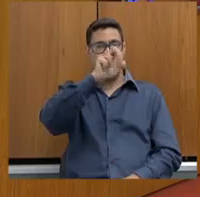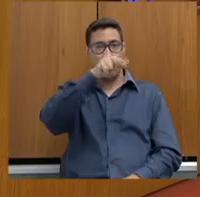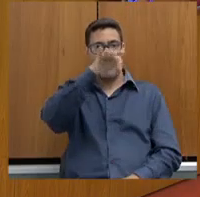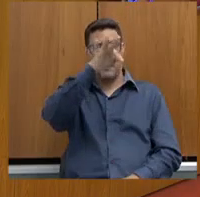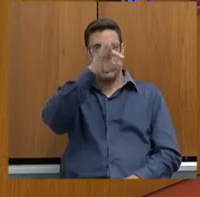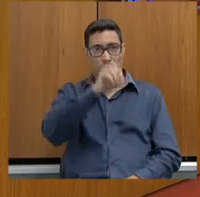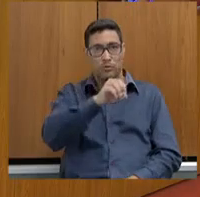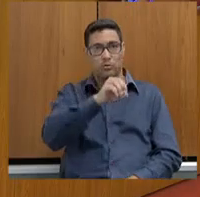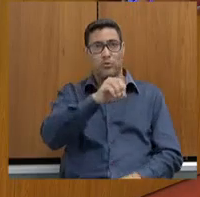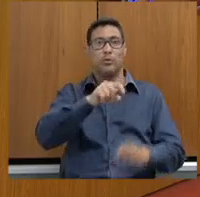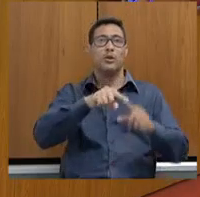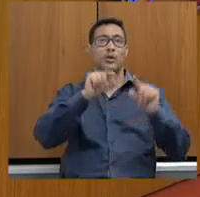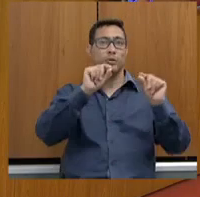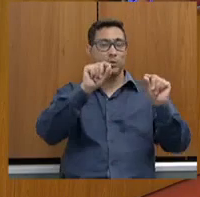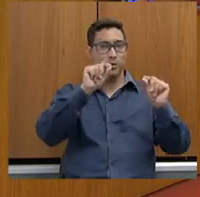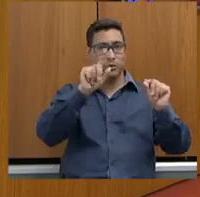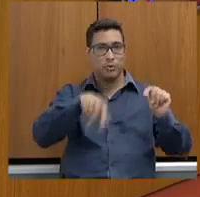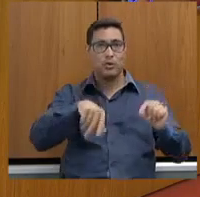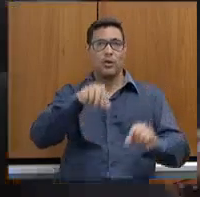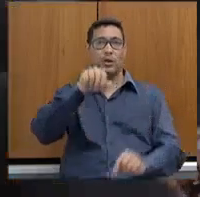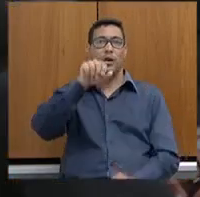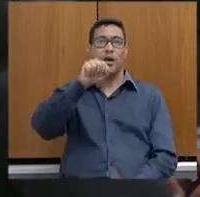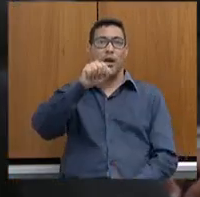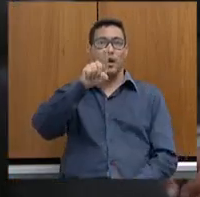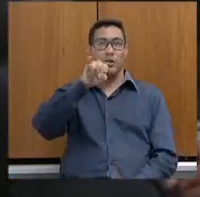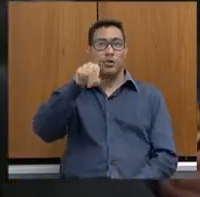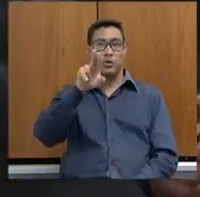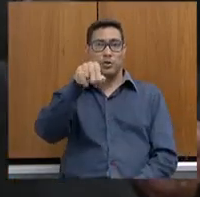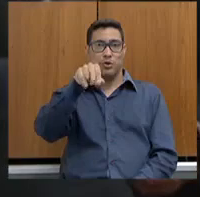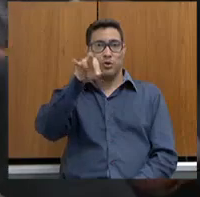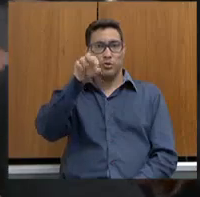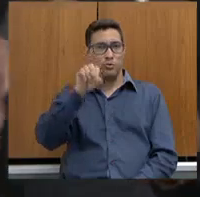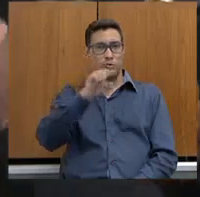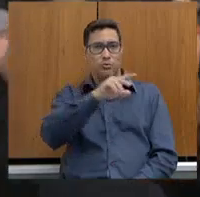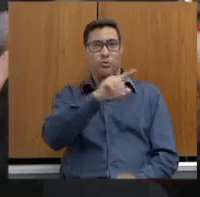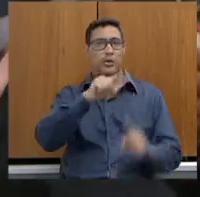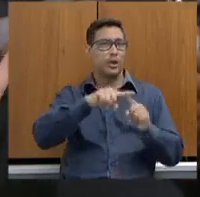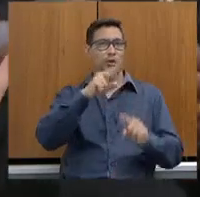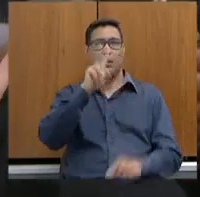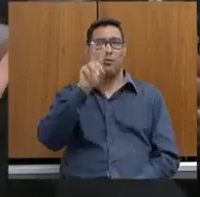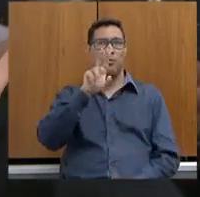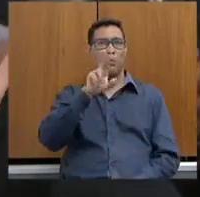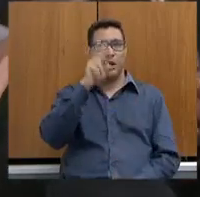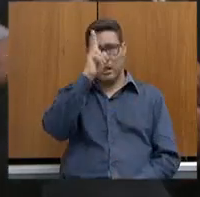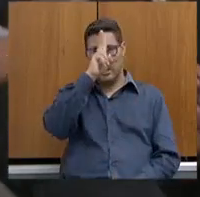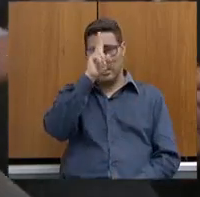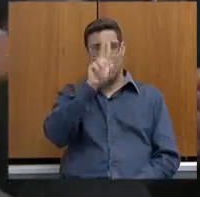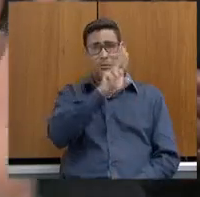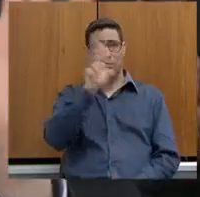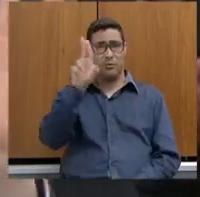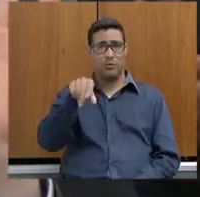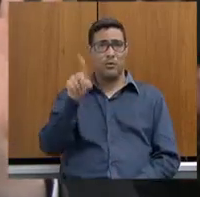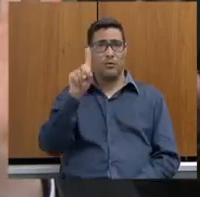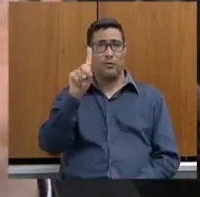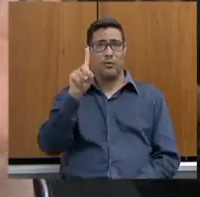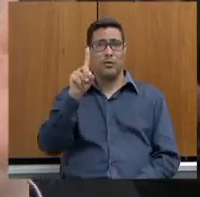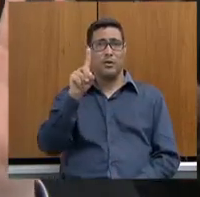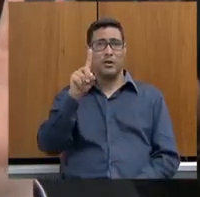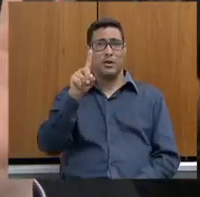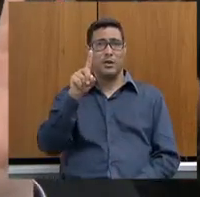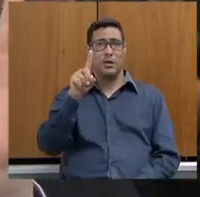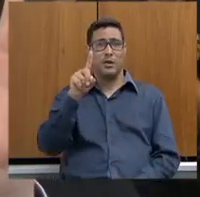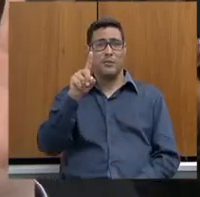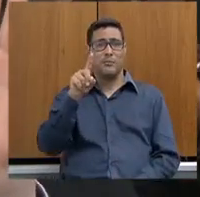que eu, o adjunto da SEJUSP, que eu nem me lembro mais o nome desse cidadão, devia ser banido lá também,